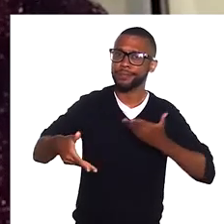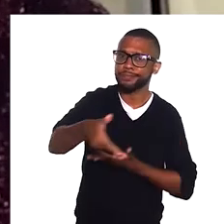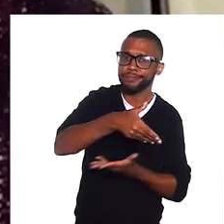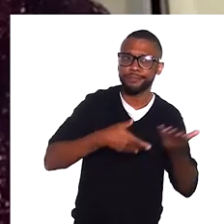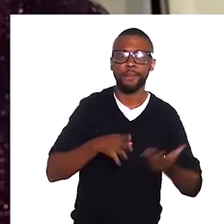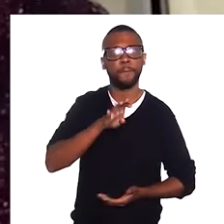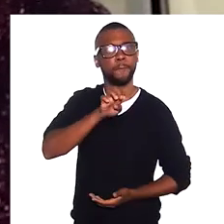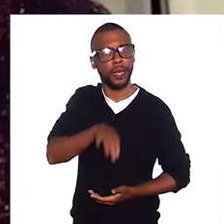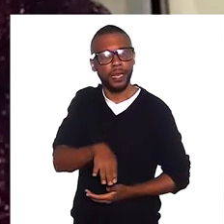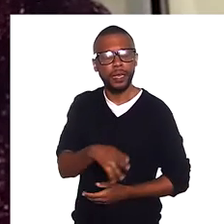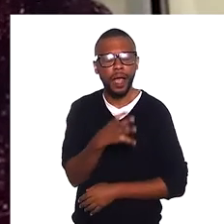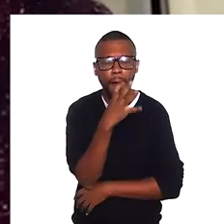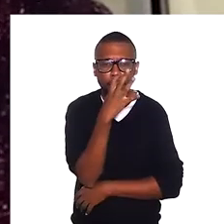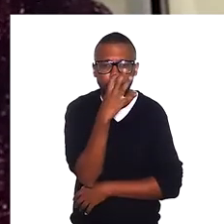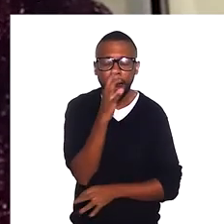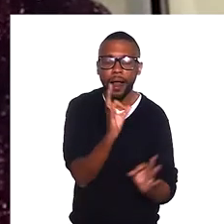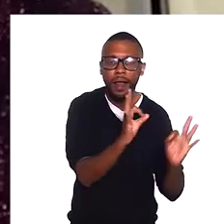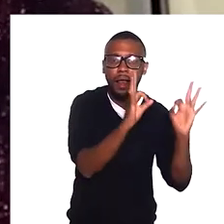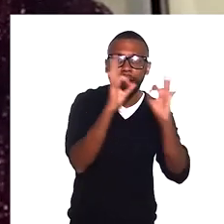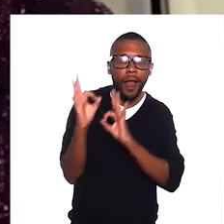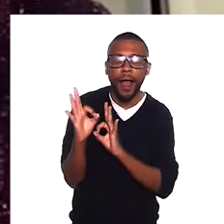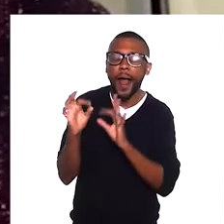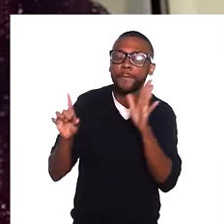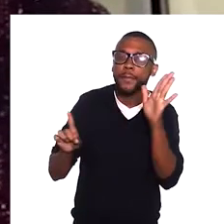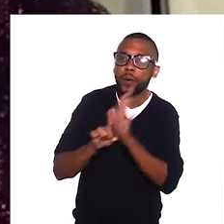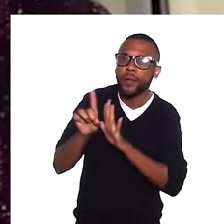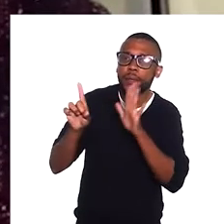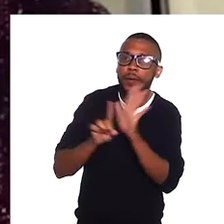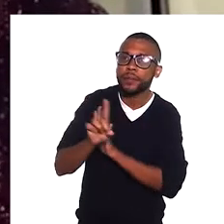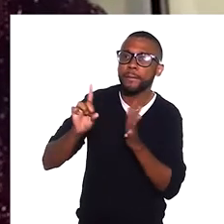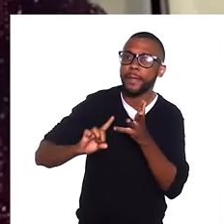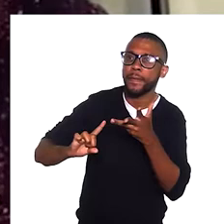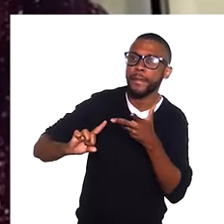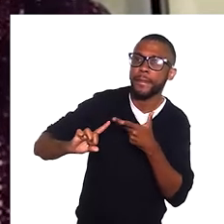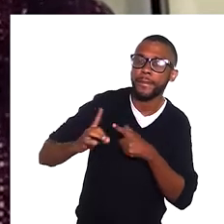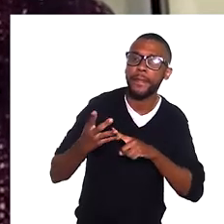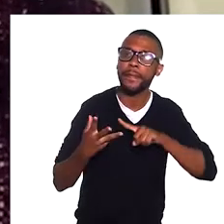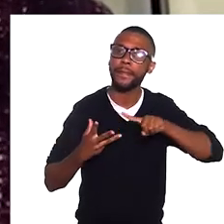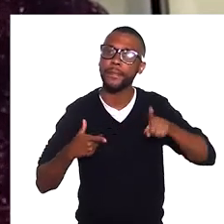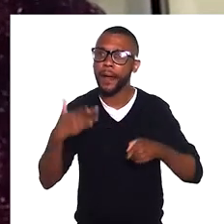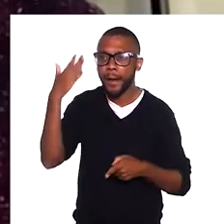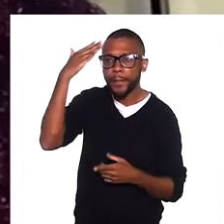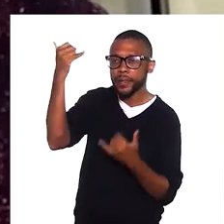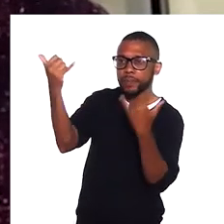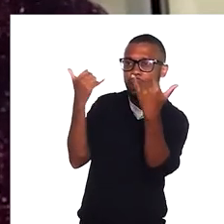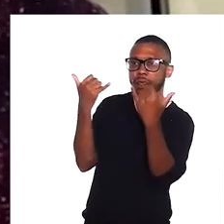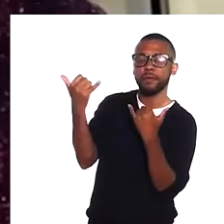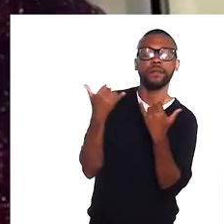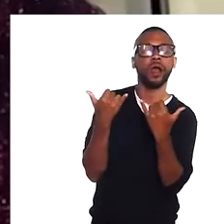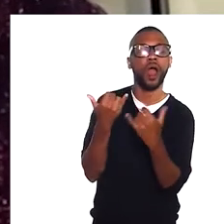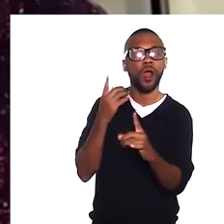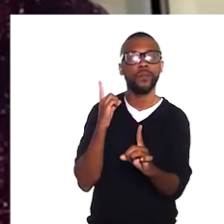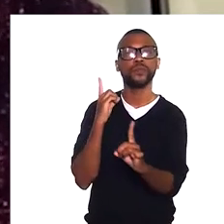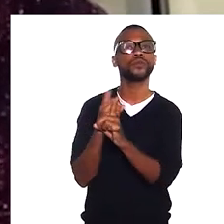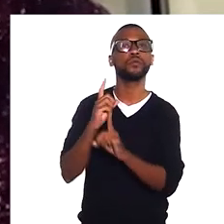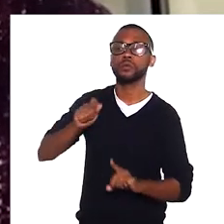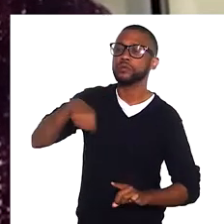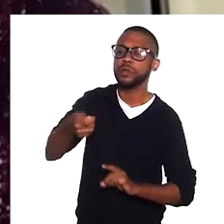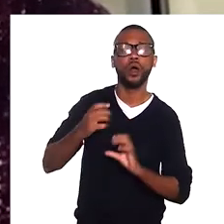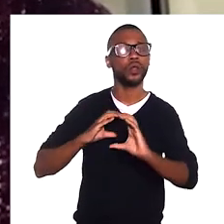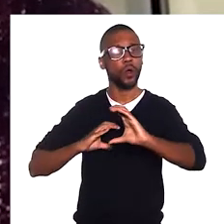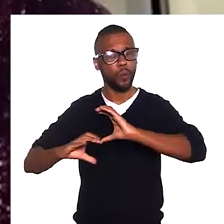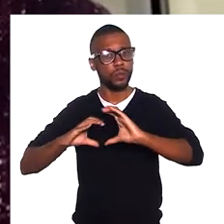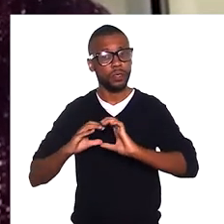E também observava muito. Eu era muito observadora, gostava de fazer perguntas. Então, eu meio que fui descobrindo que a